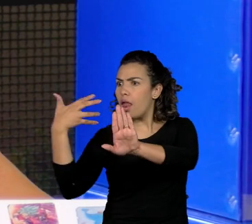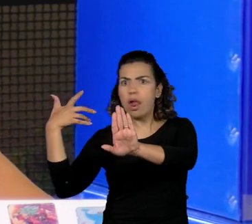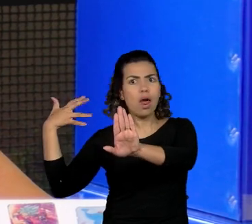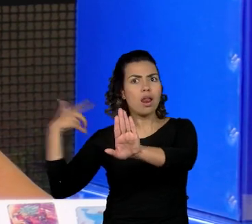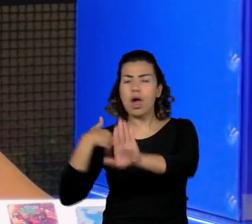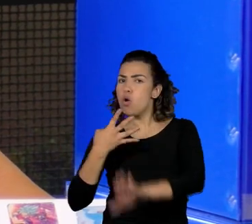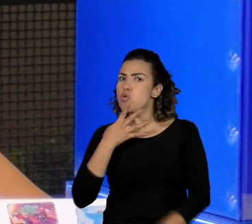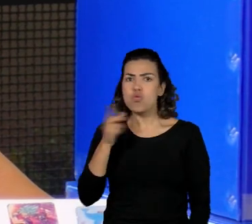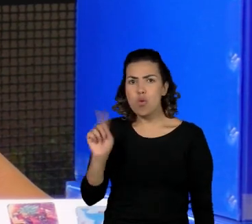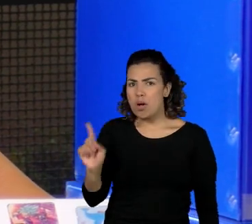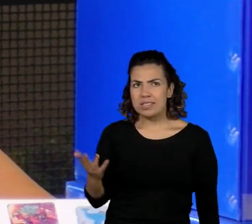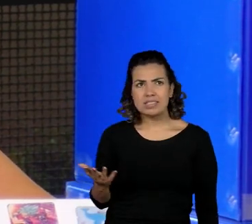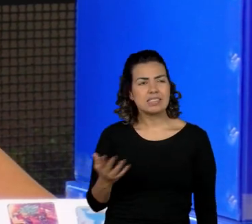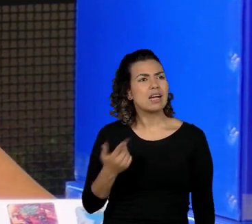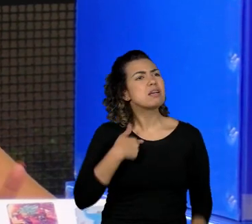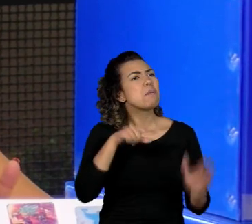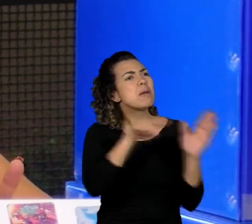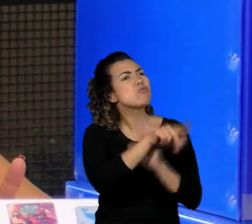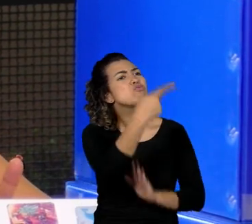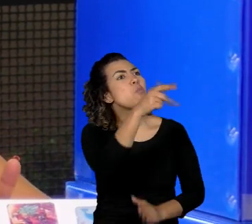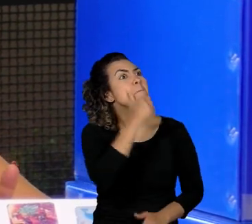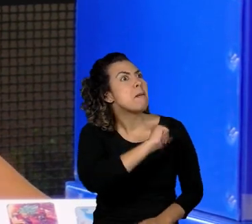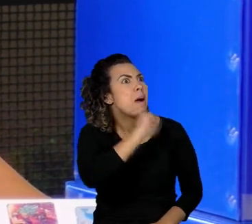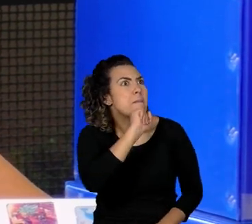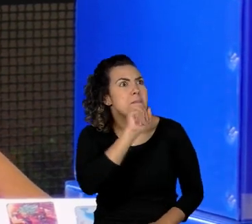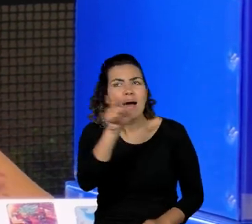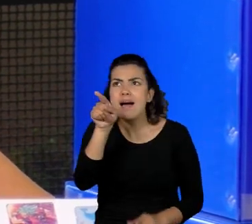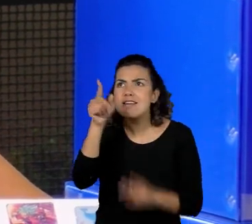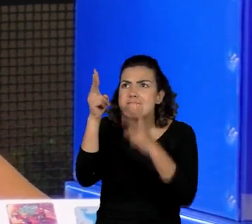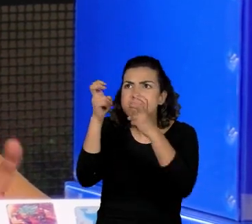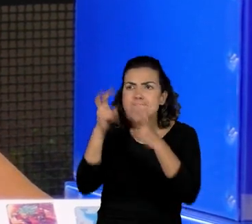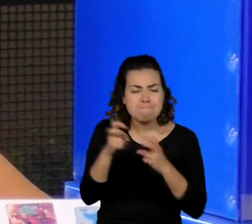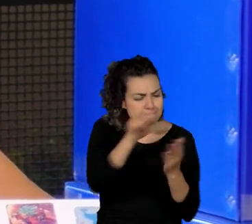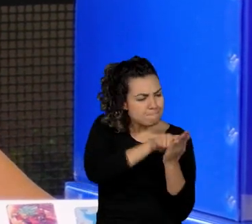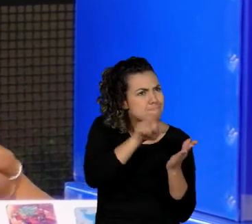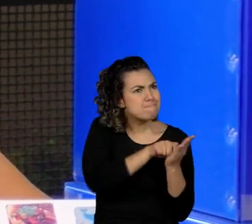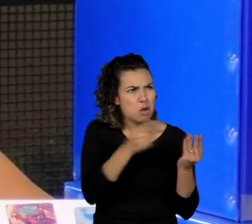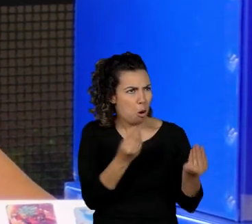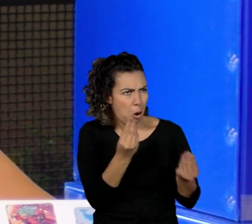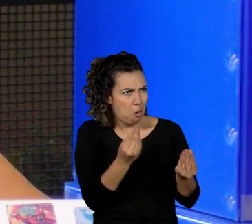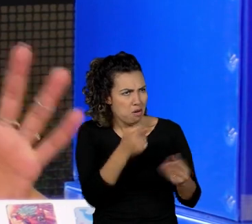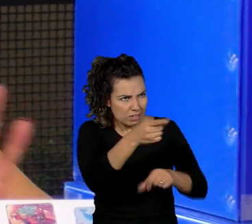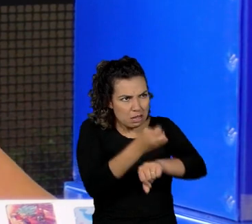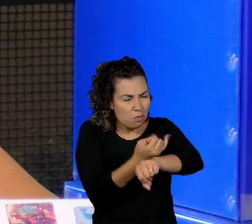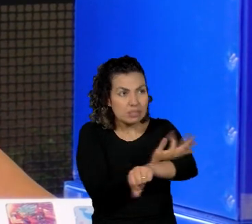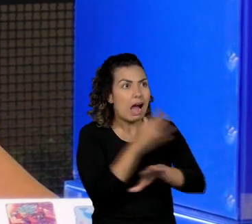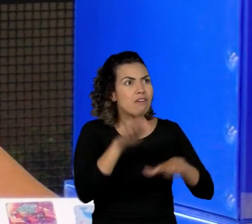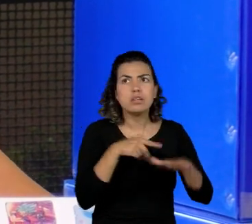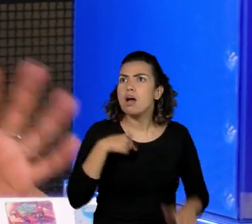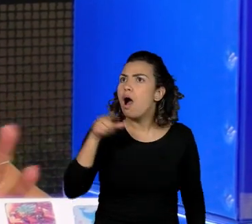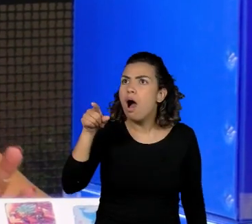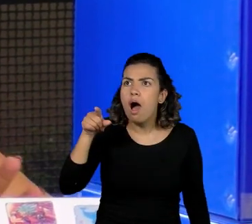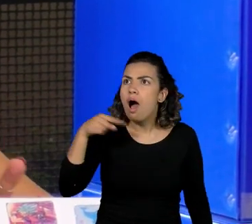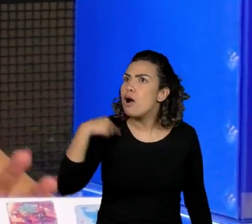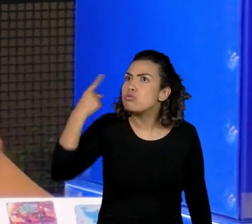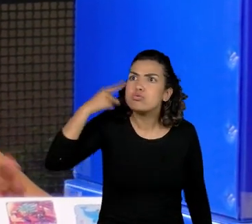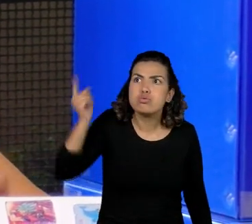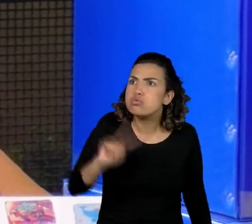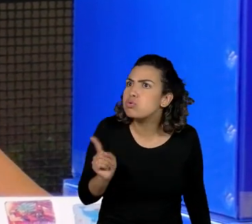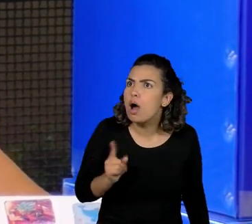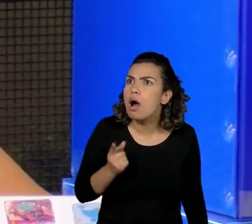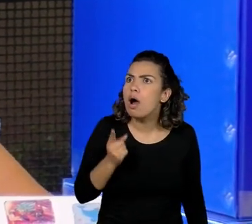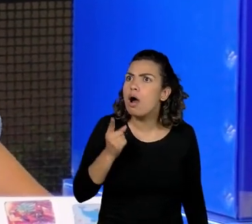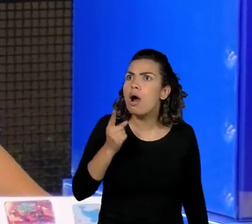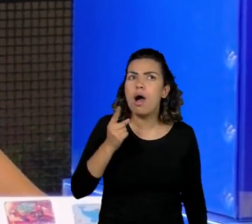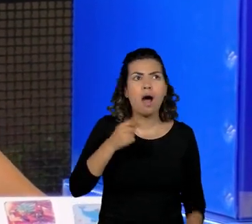E como que é escrever a biografia da sua mãe? Tem uma emoção diferente? Tem coisas sobre a vida da sua mãe que você não conhecia, que